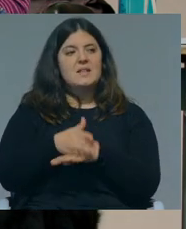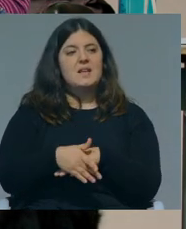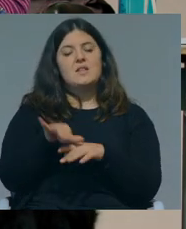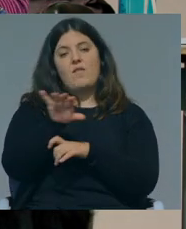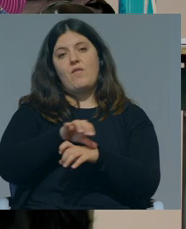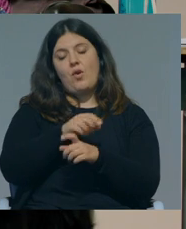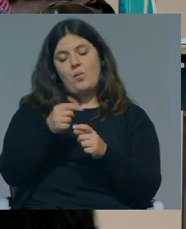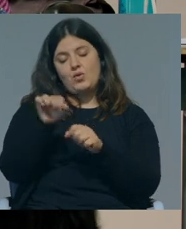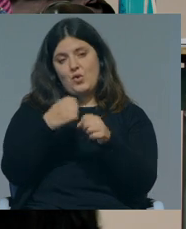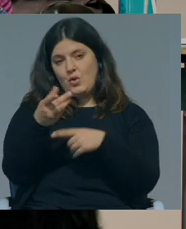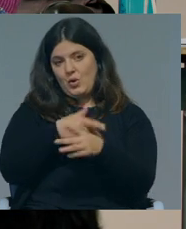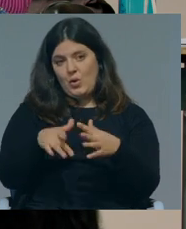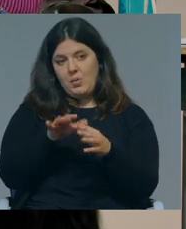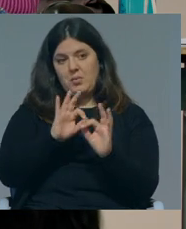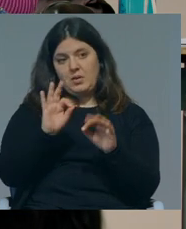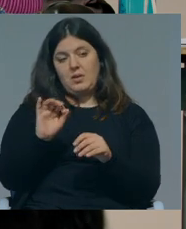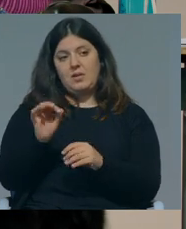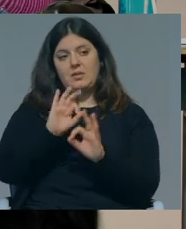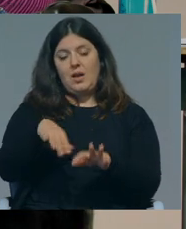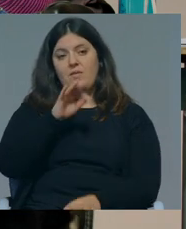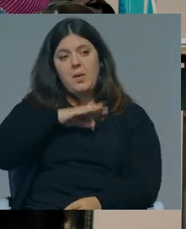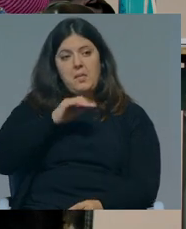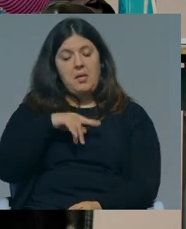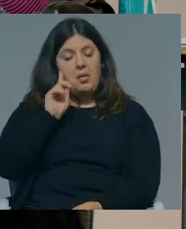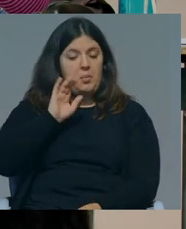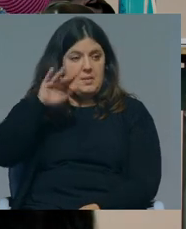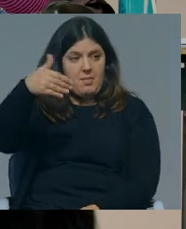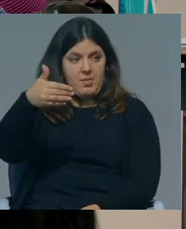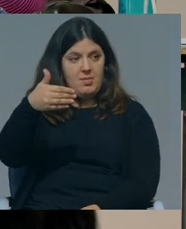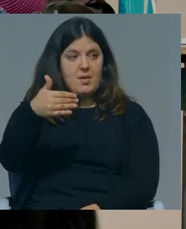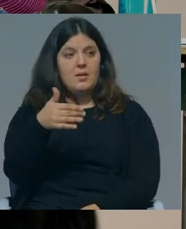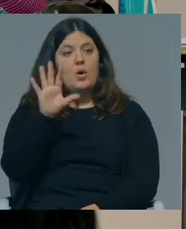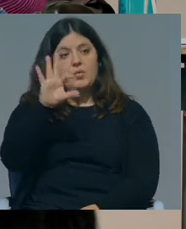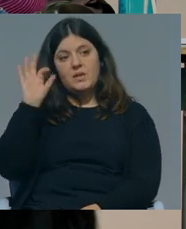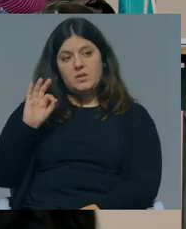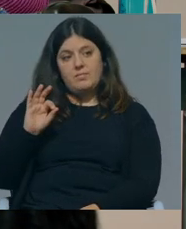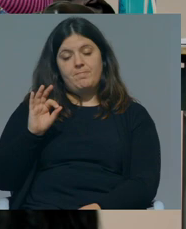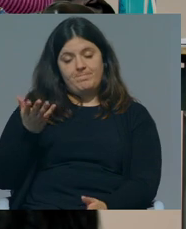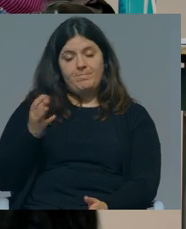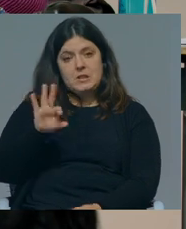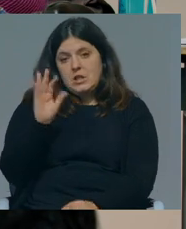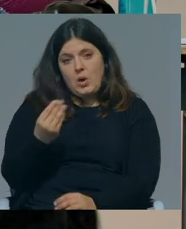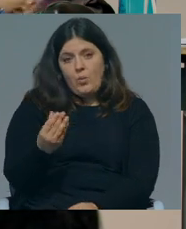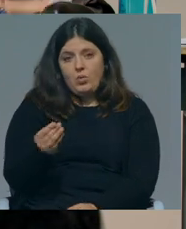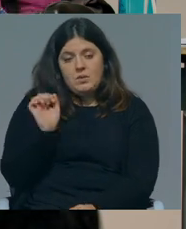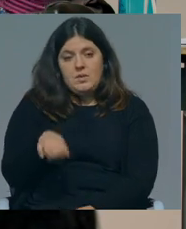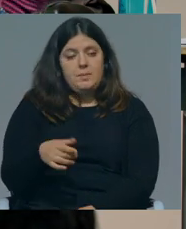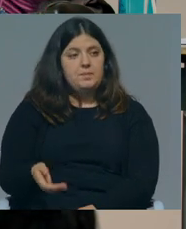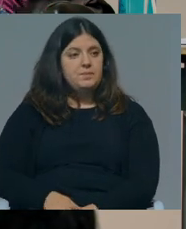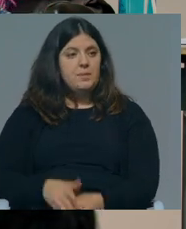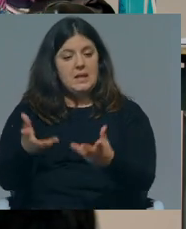socioeconómico muito mais privilegiado e como nós aqui a família é o principal determinante como seleciona muito seleciona muitíssimo